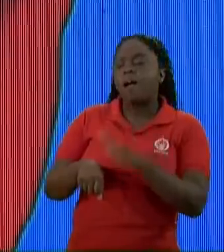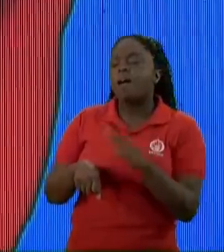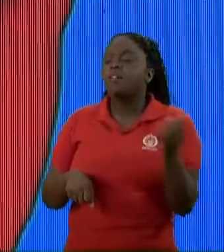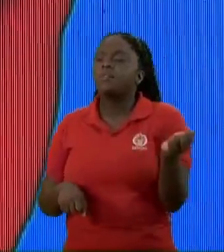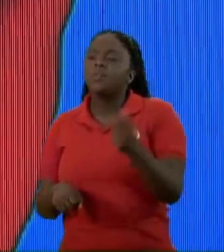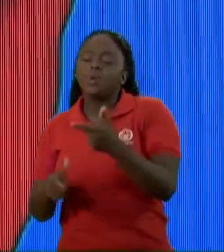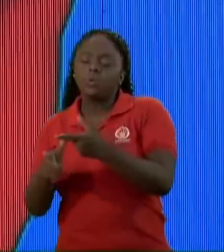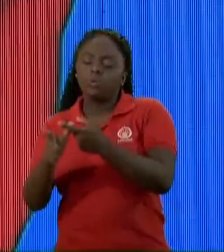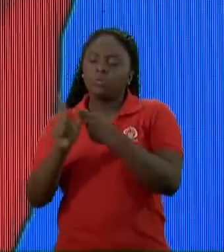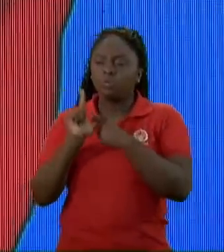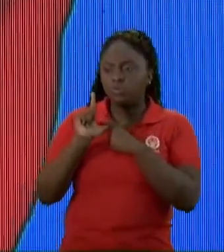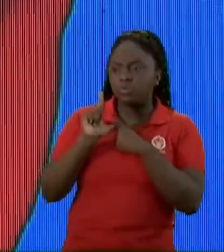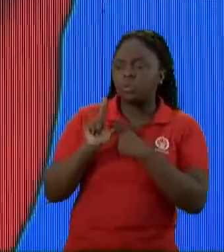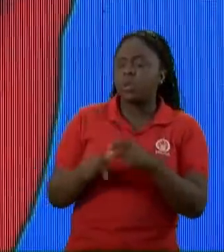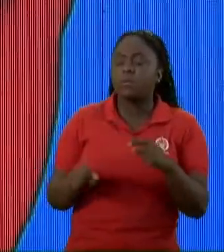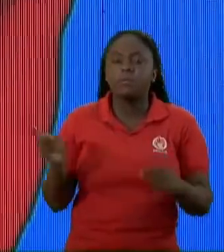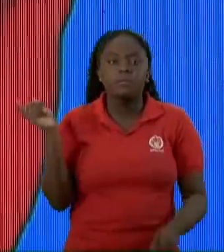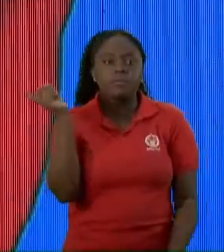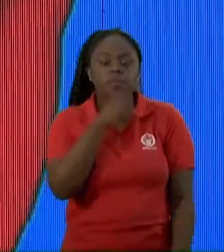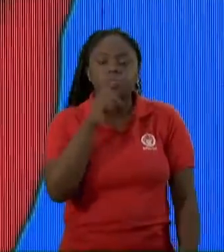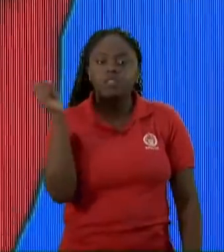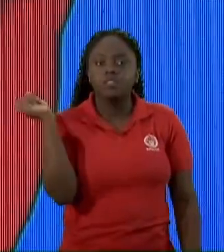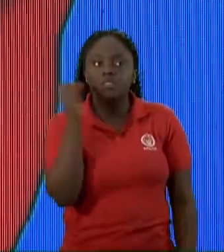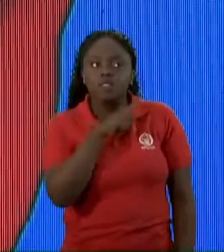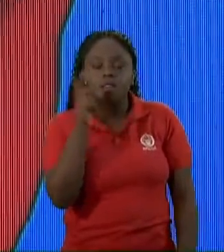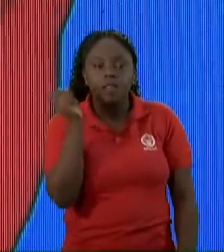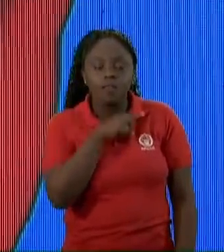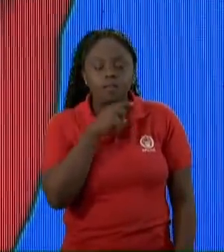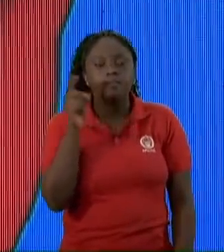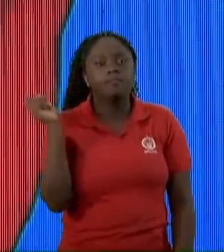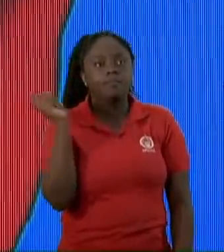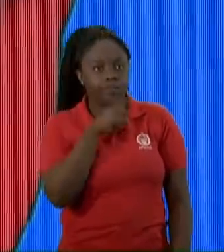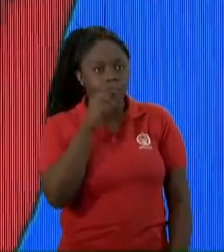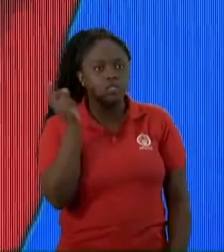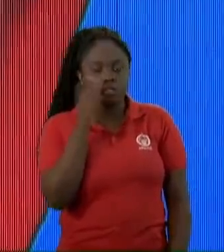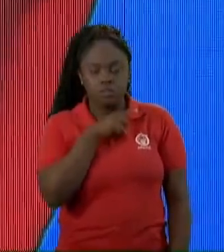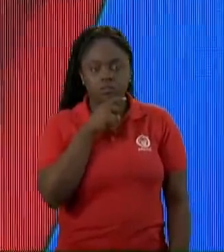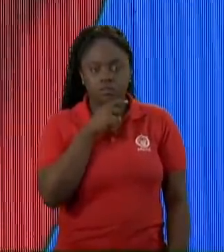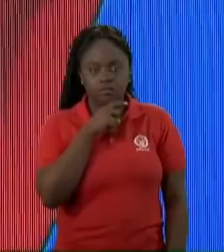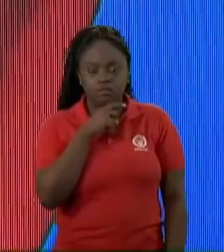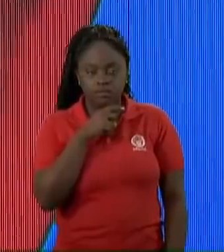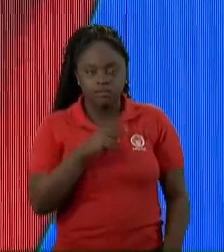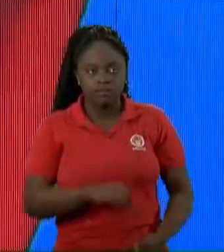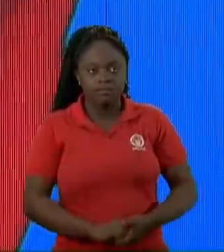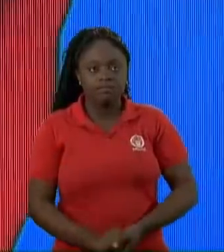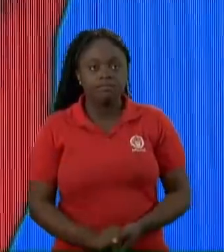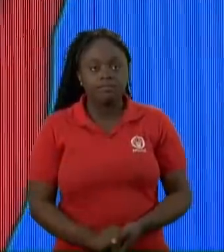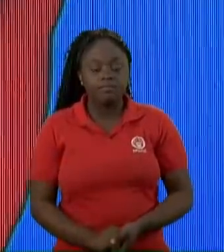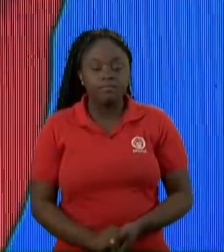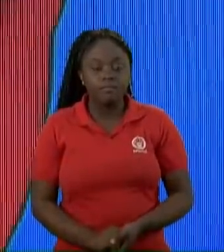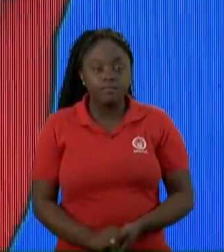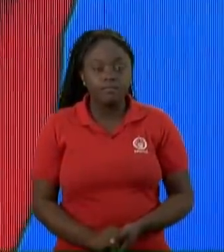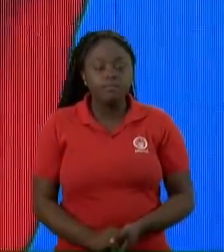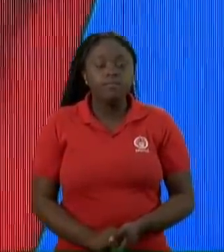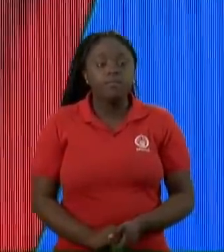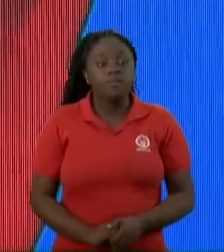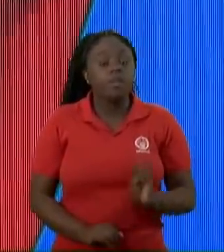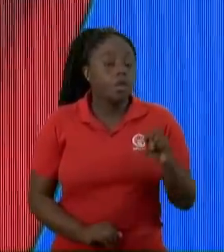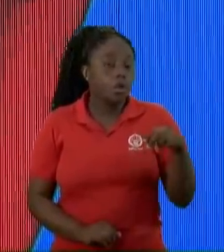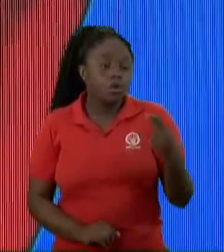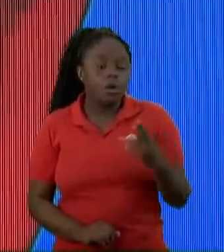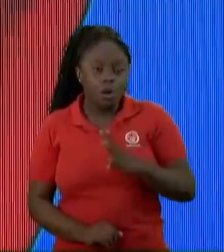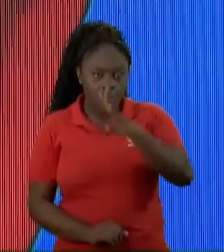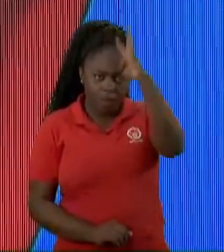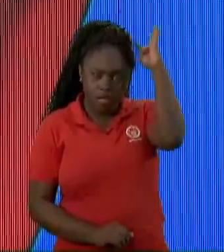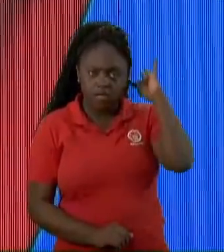Agora eu sou mais do que Mentira É mentira É mentira Ou então vamos pegar Romanos e vamos mudar